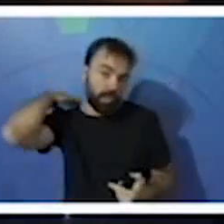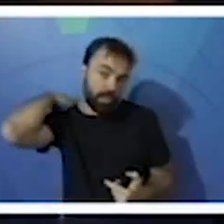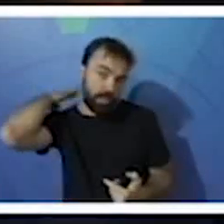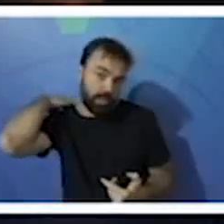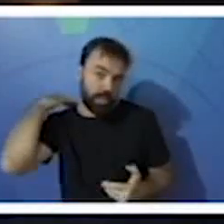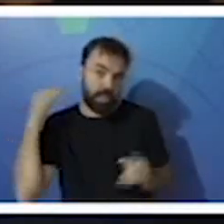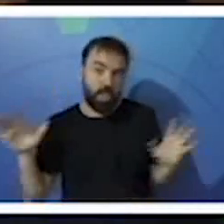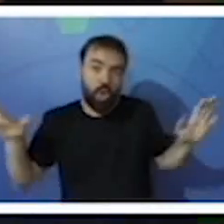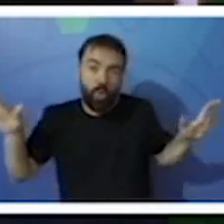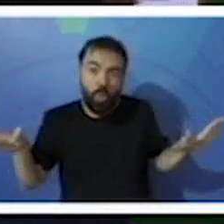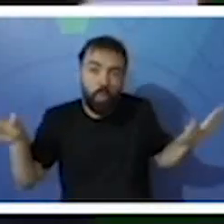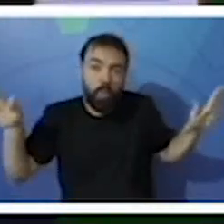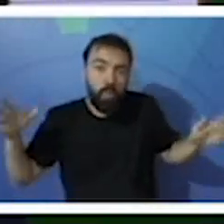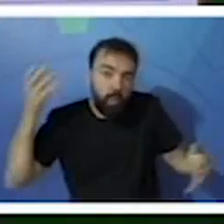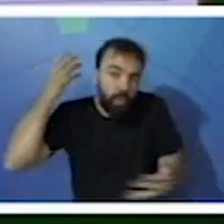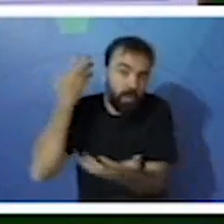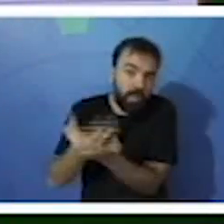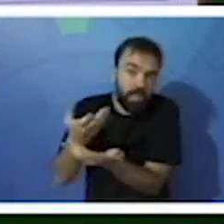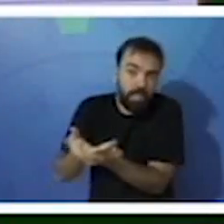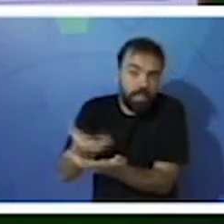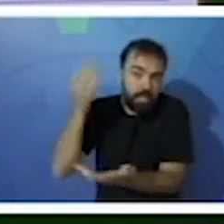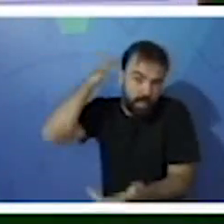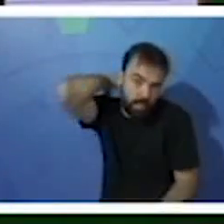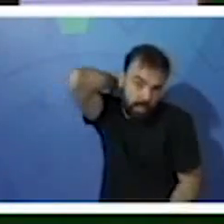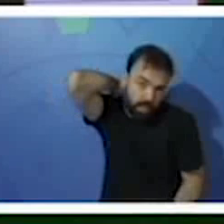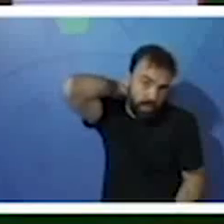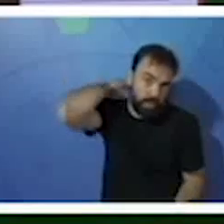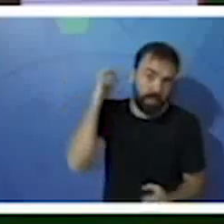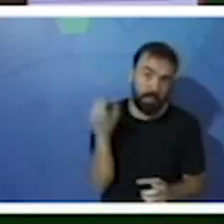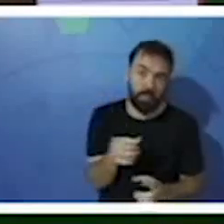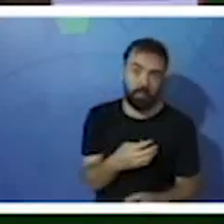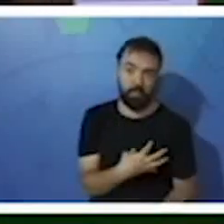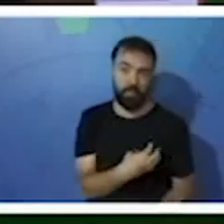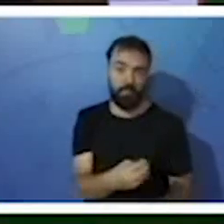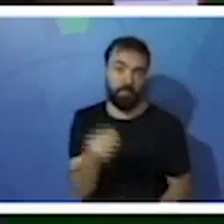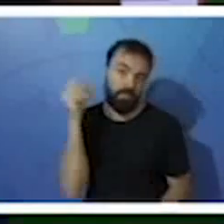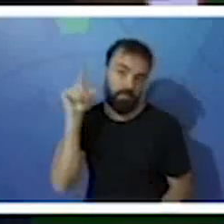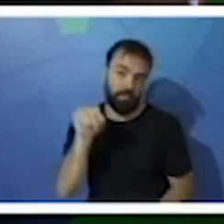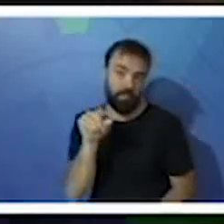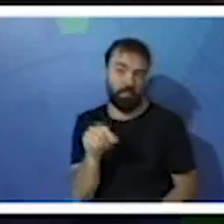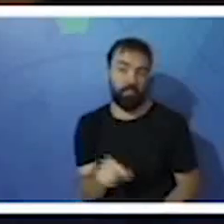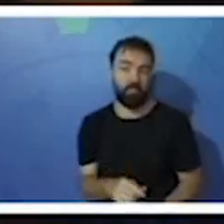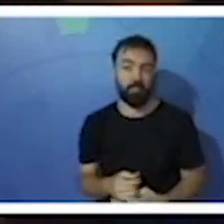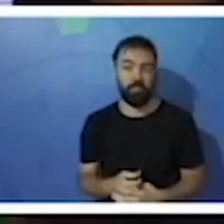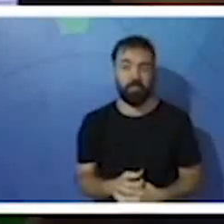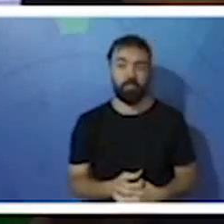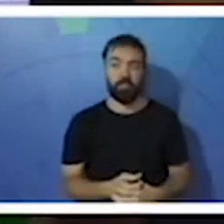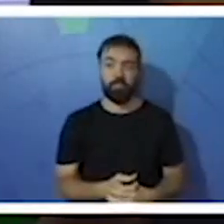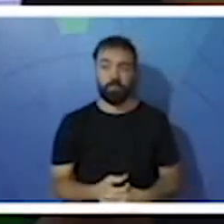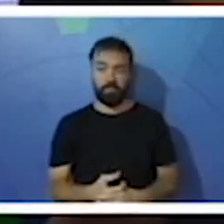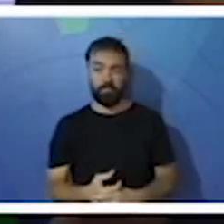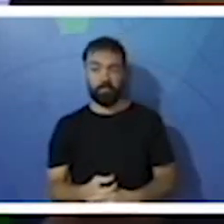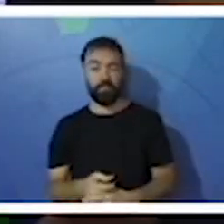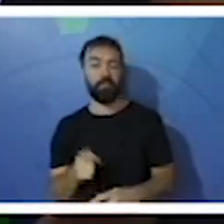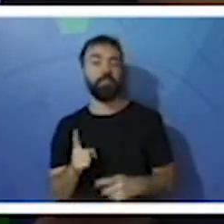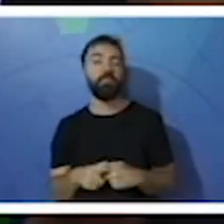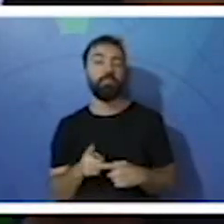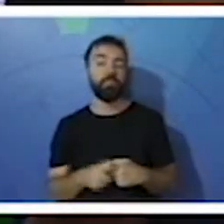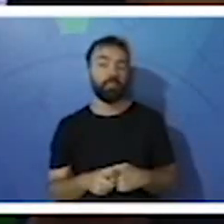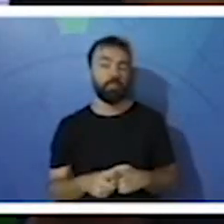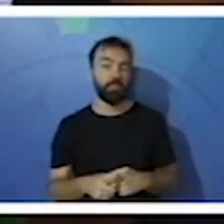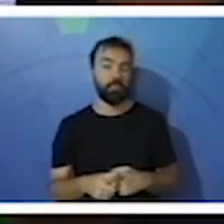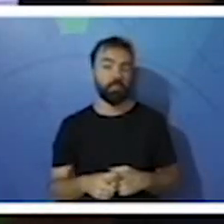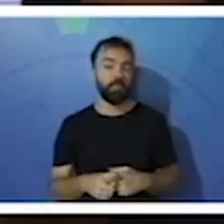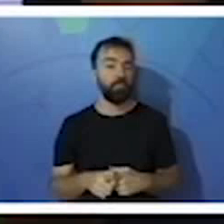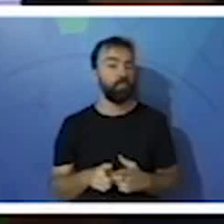voando com o ninho e os pássaros no ninho nas costas. Olha a ideia da Emília, sabe por quê? Porque